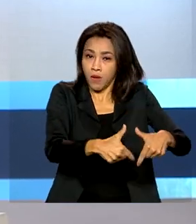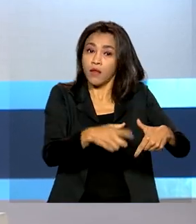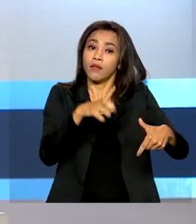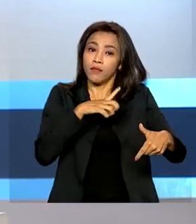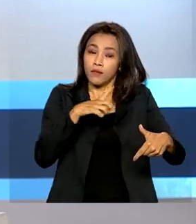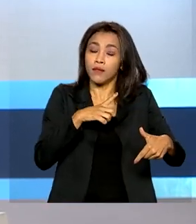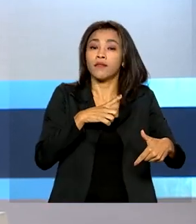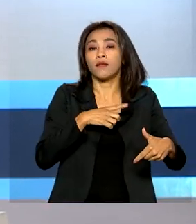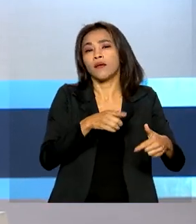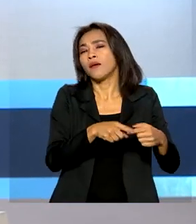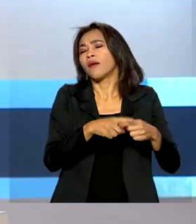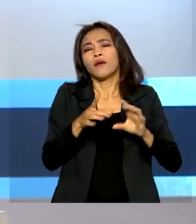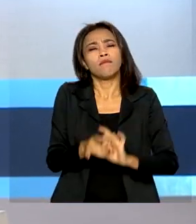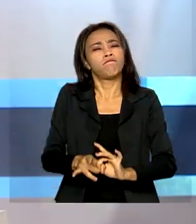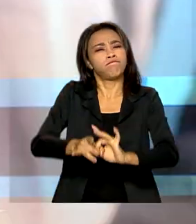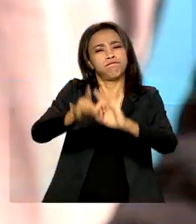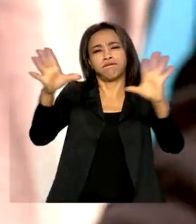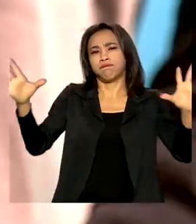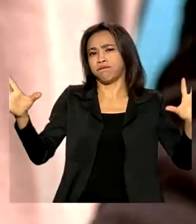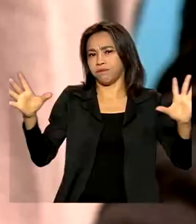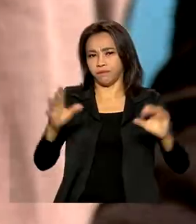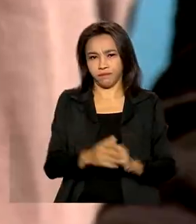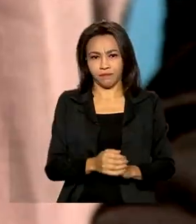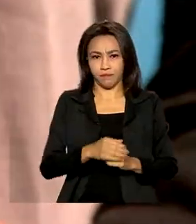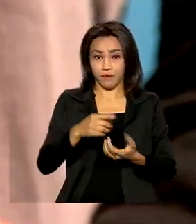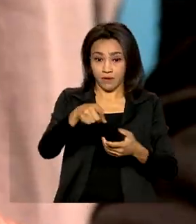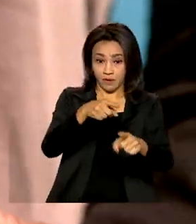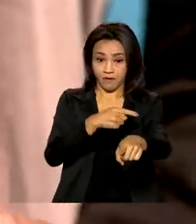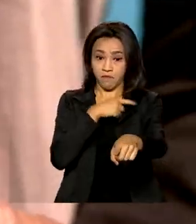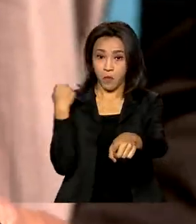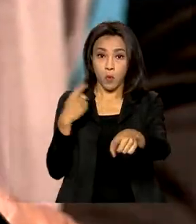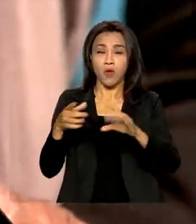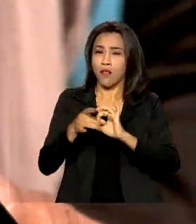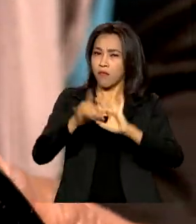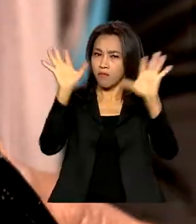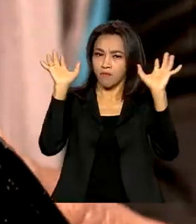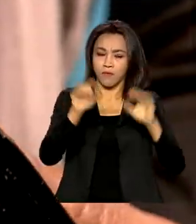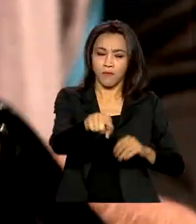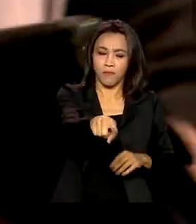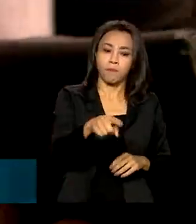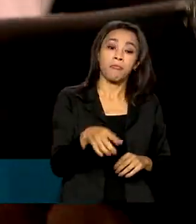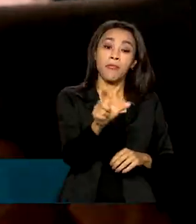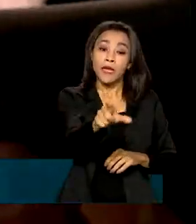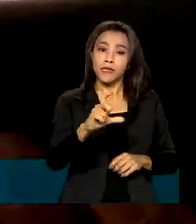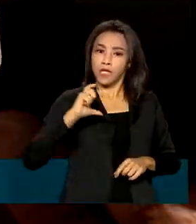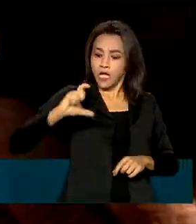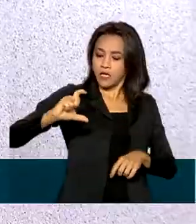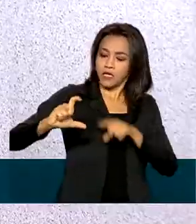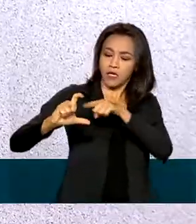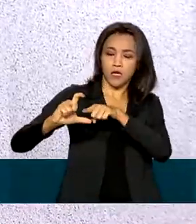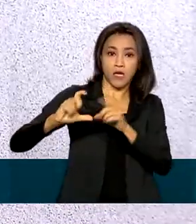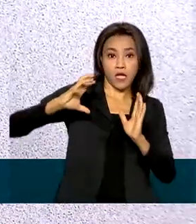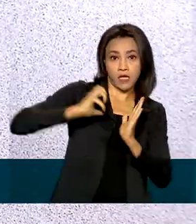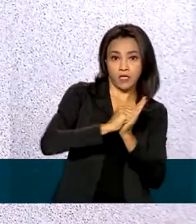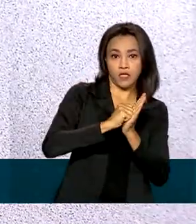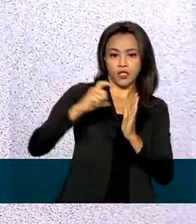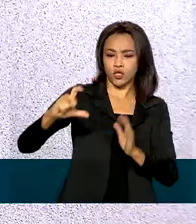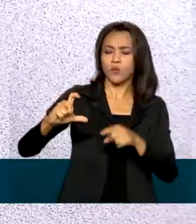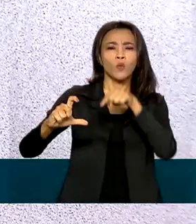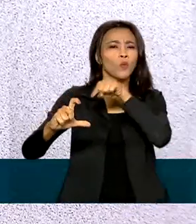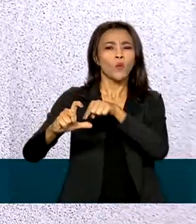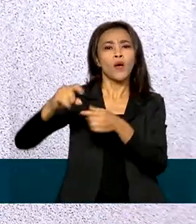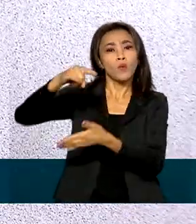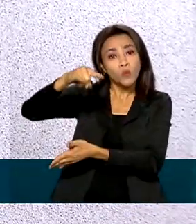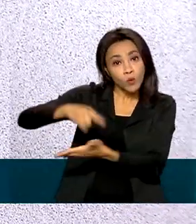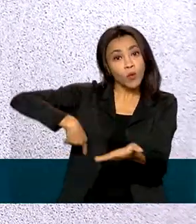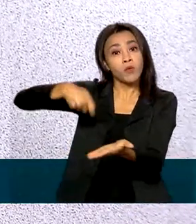ter validade indeterminada. O Registro Nacional dos Transportadores Rodoviários de Cargas é um documento